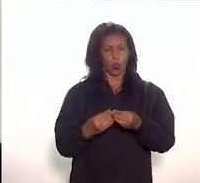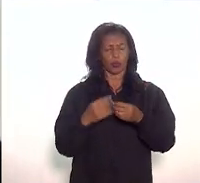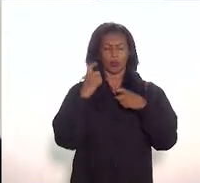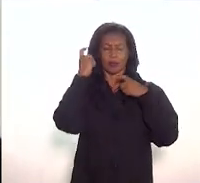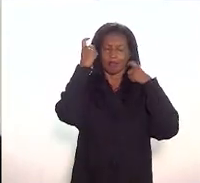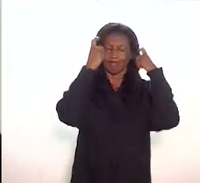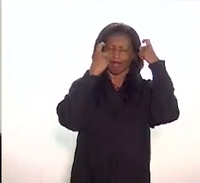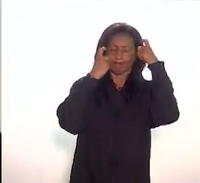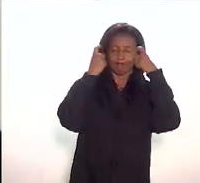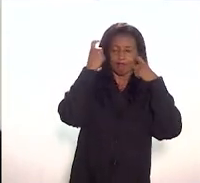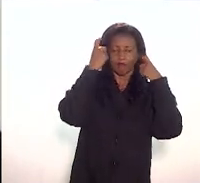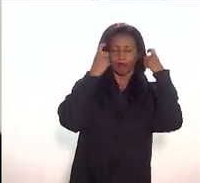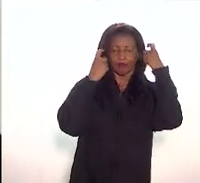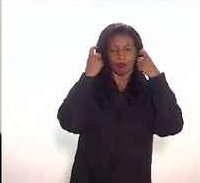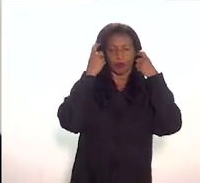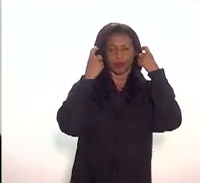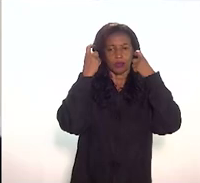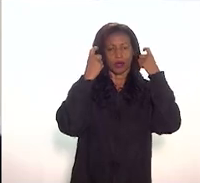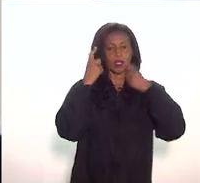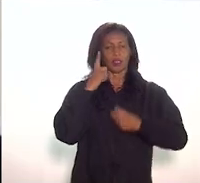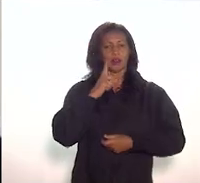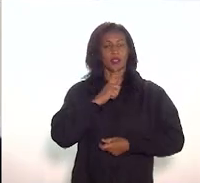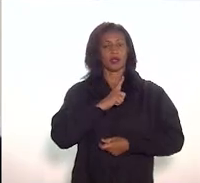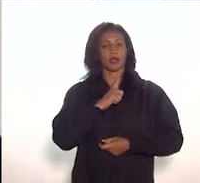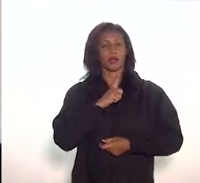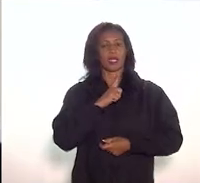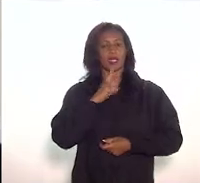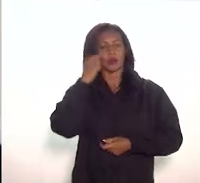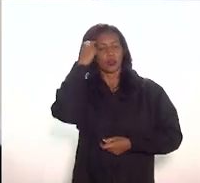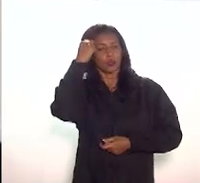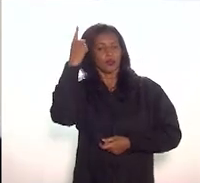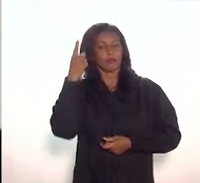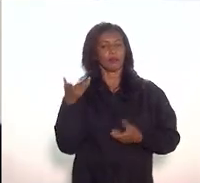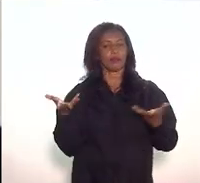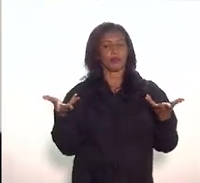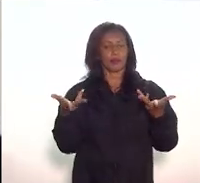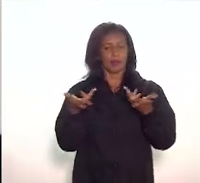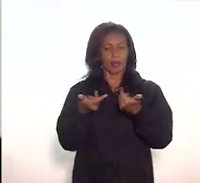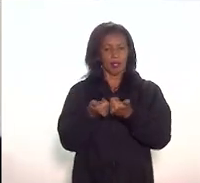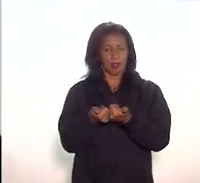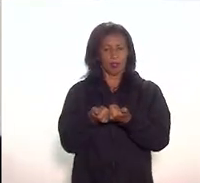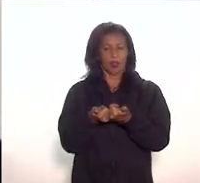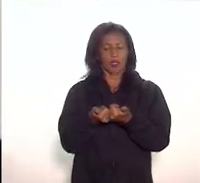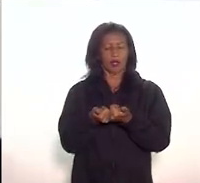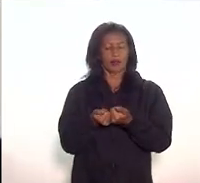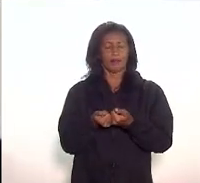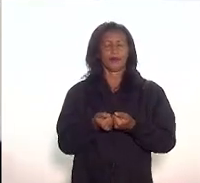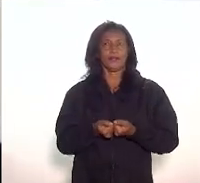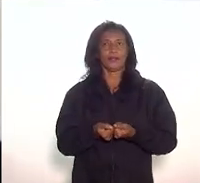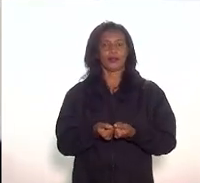preocupação que eu tenho de que uma ideia maravilhosa, na verdade, foram